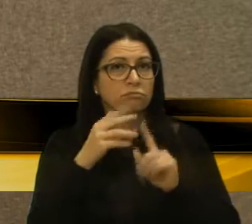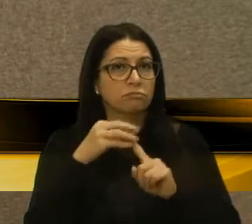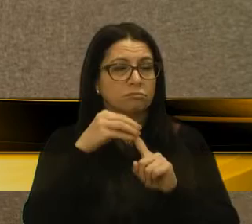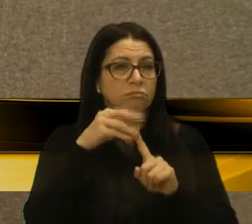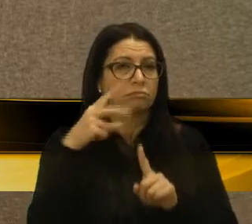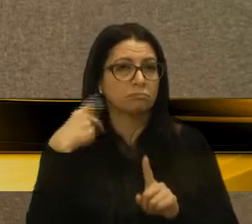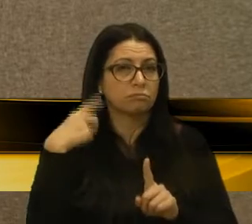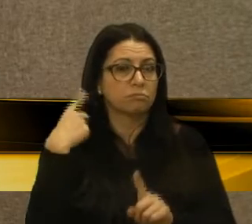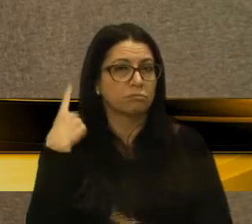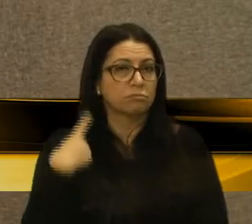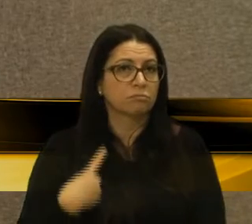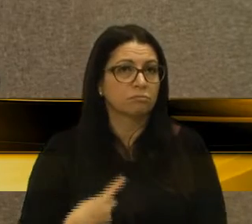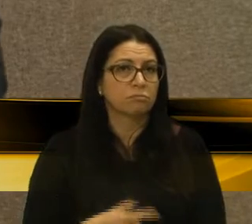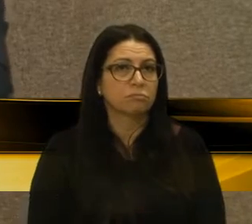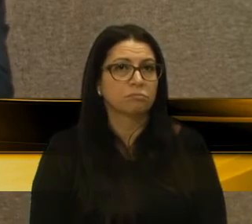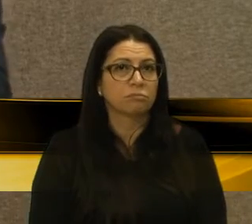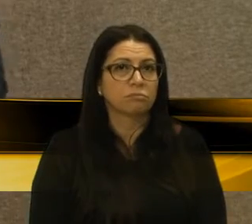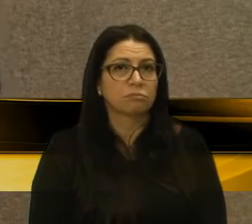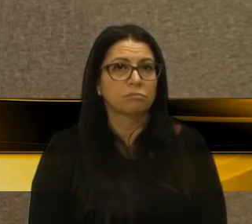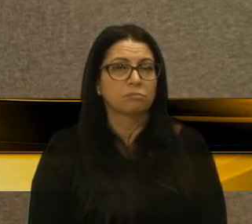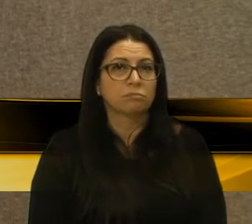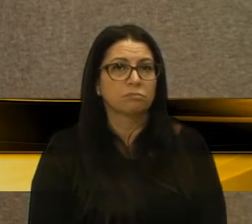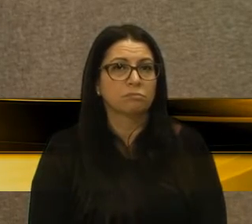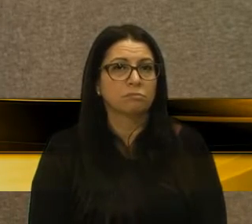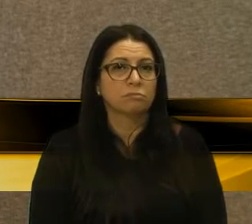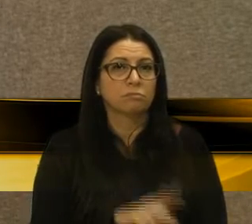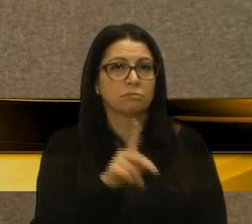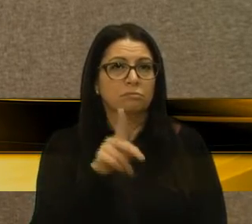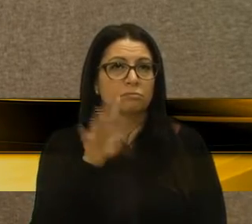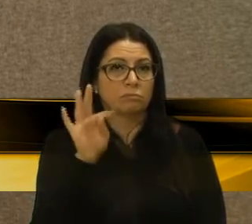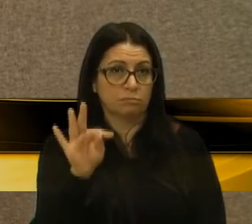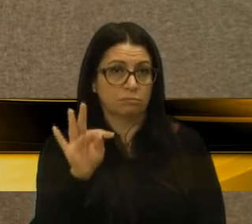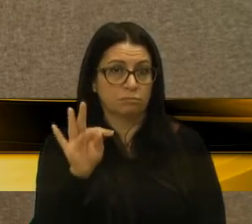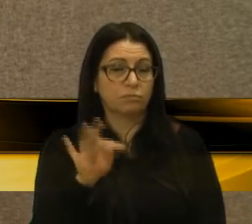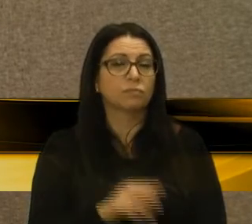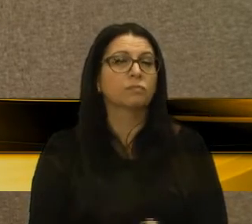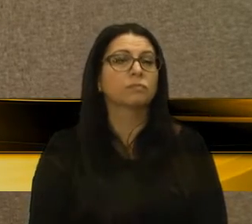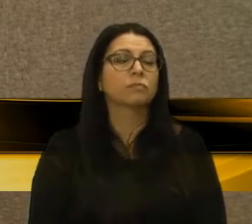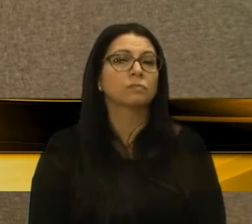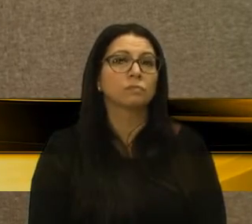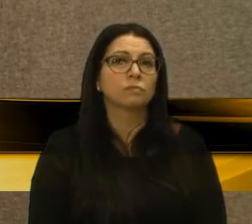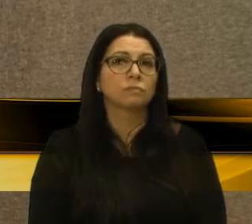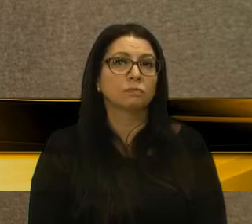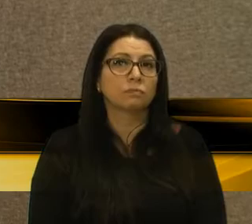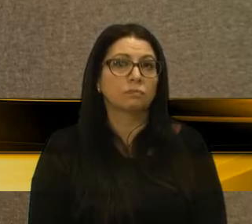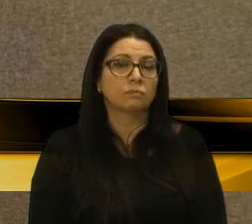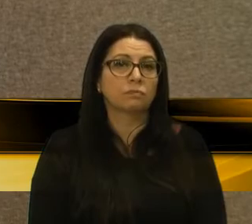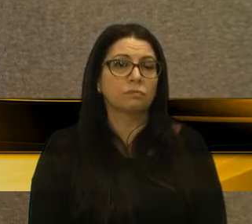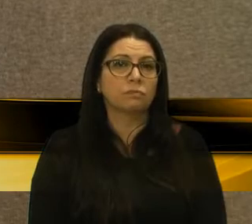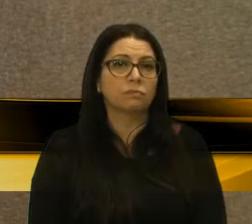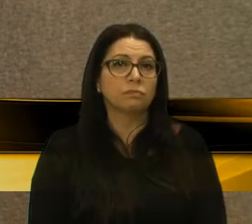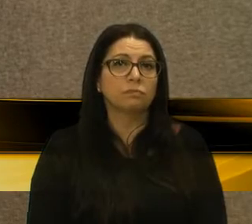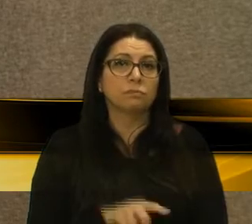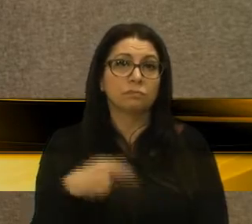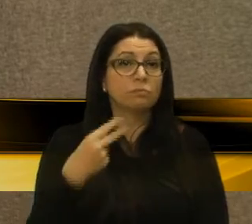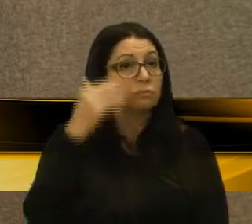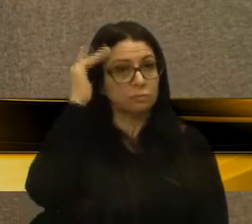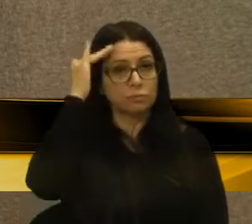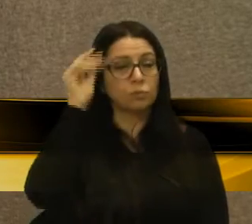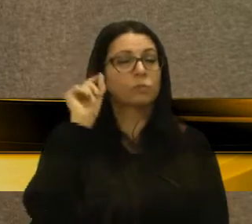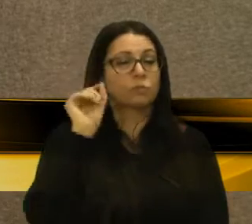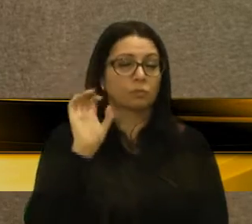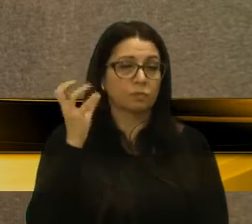da vereadora Denise Pessoa, do PT, que a gente entende a situação,